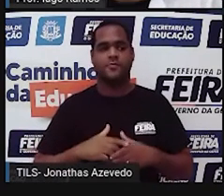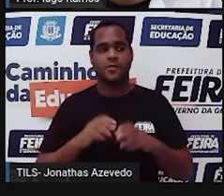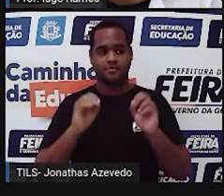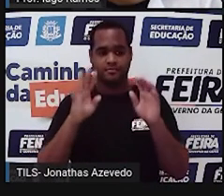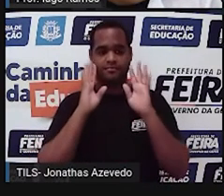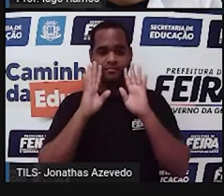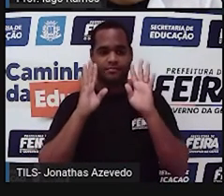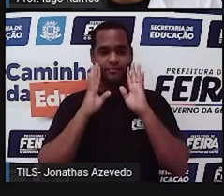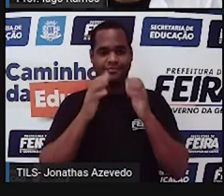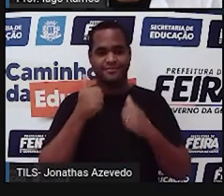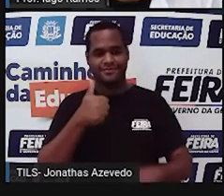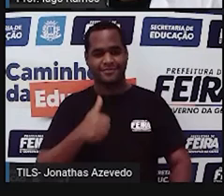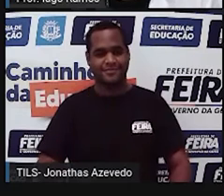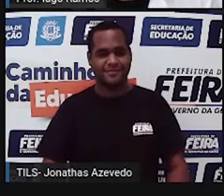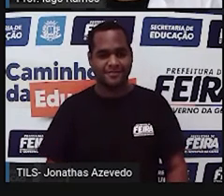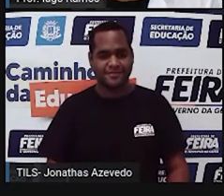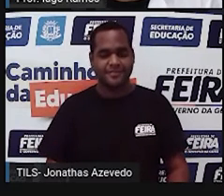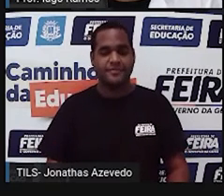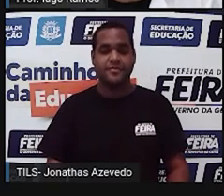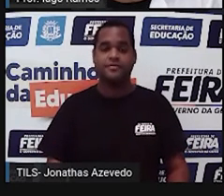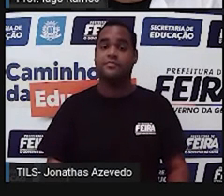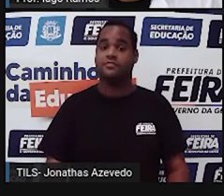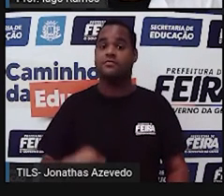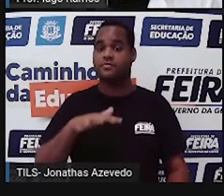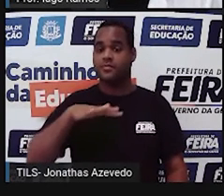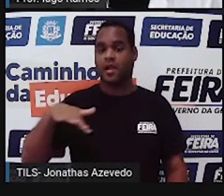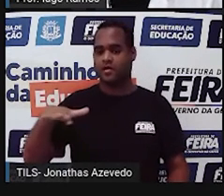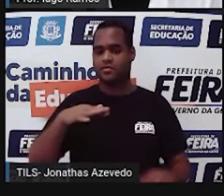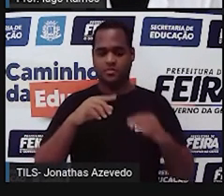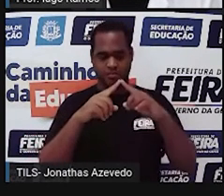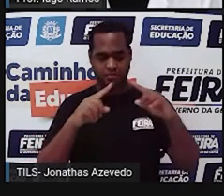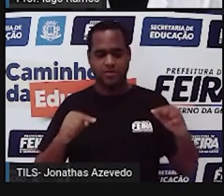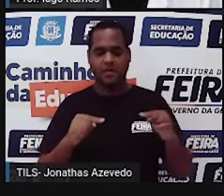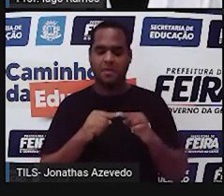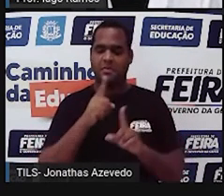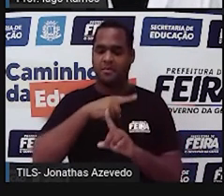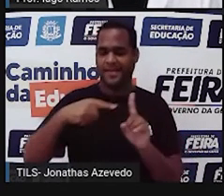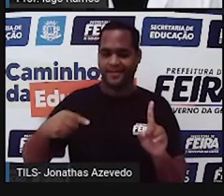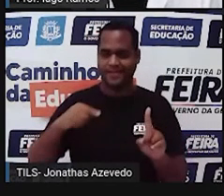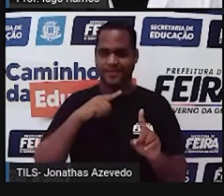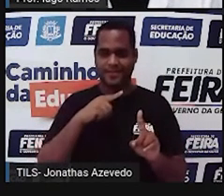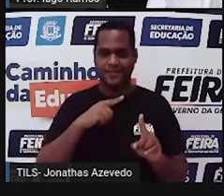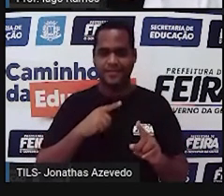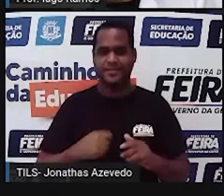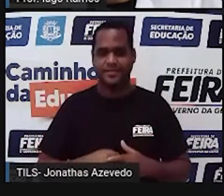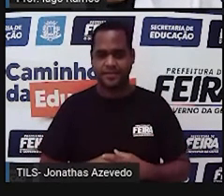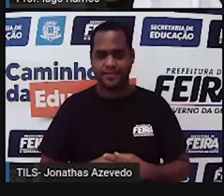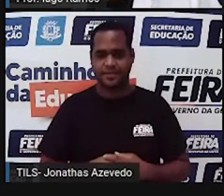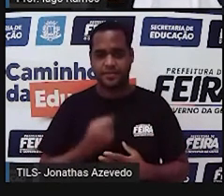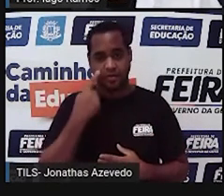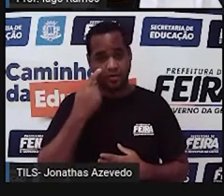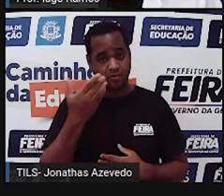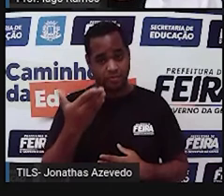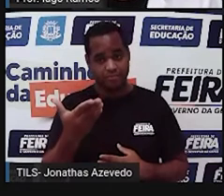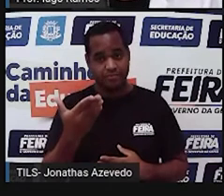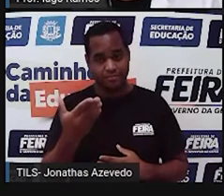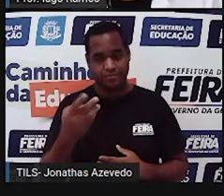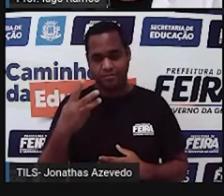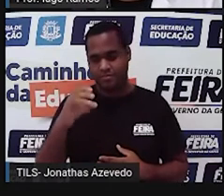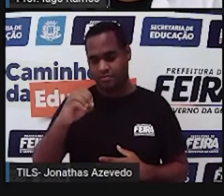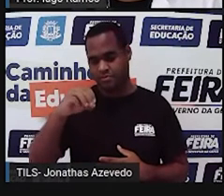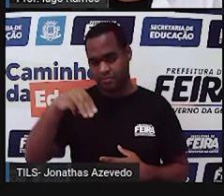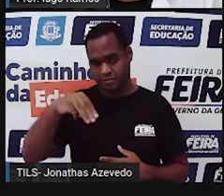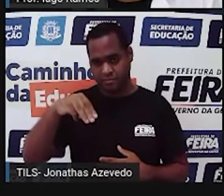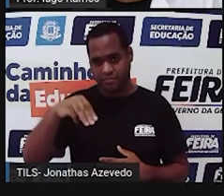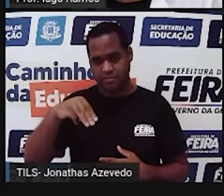bacana. E a área do triângulo é metade disso, ou seja, né? A gente já viu ali que na área do retângulo deu